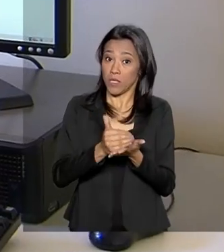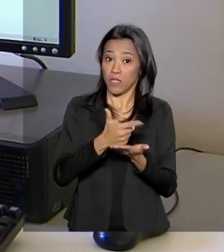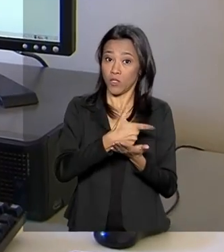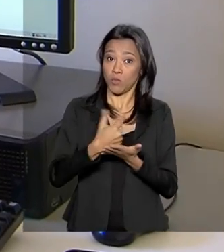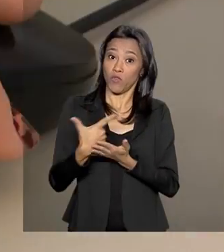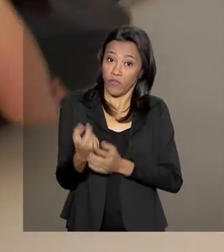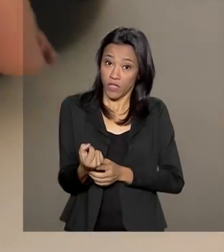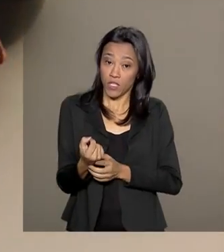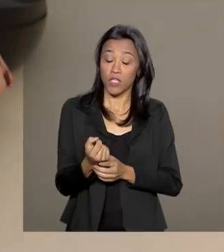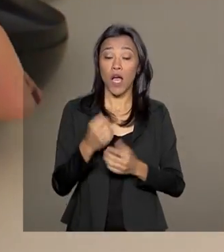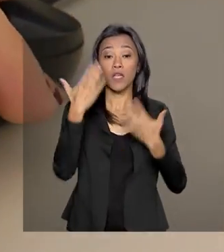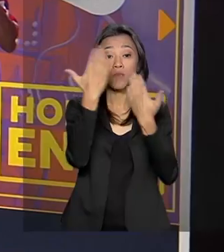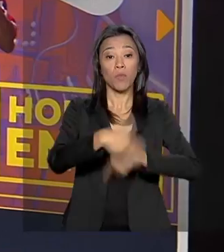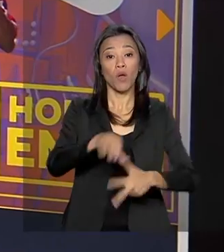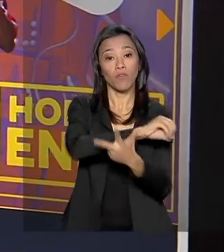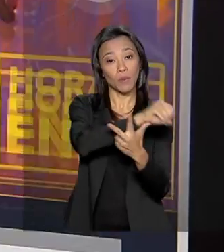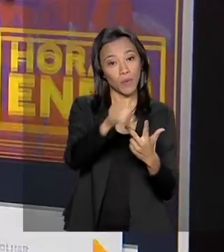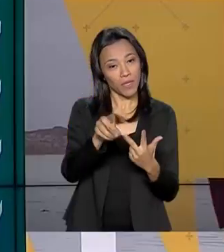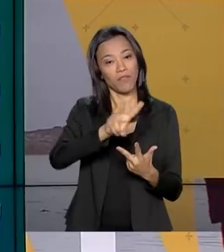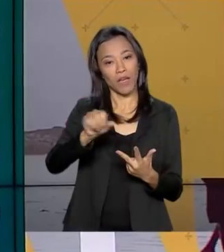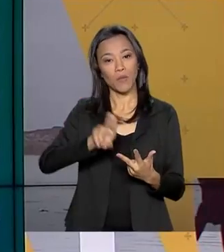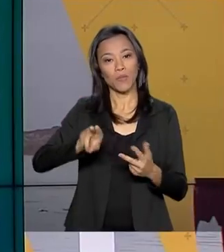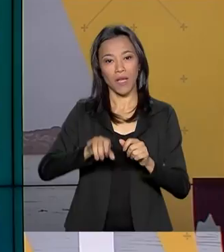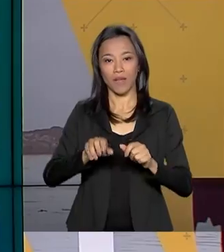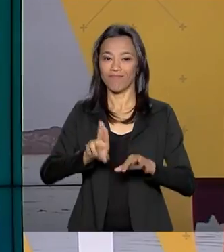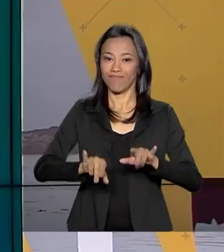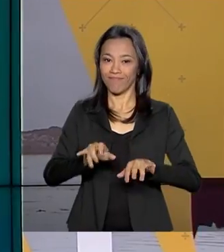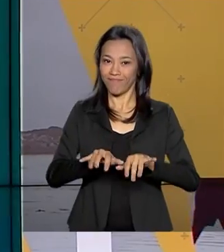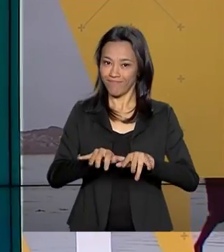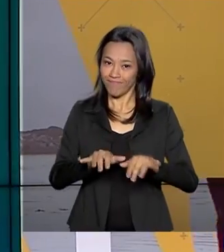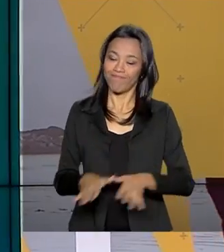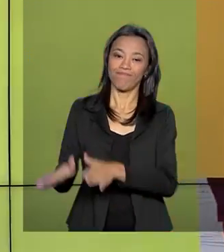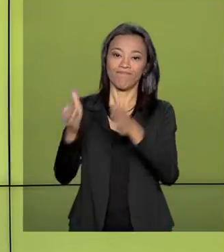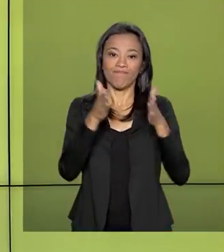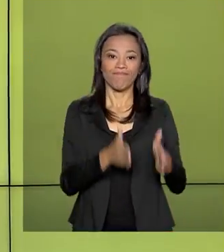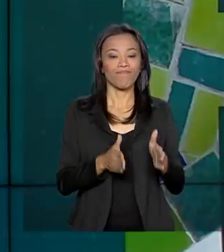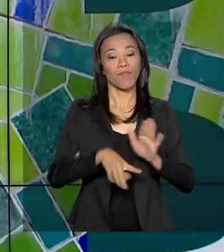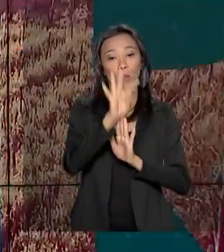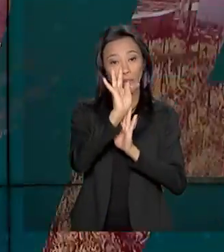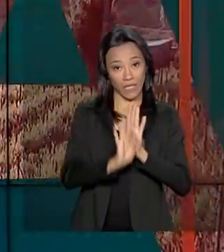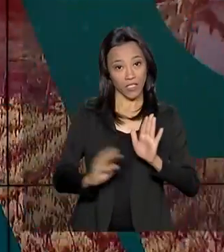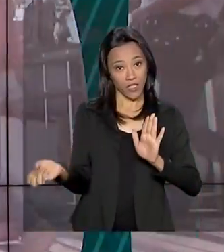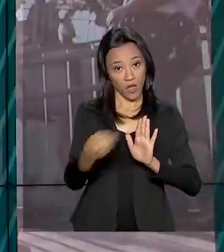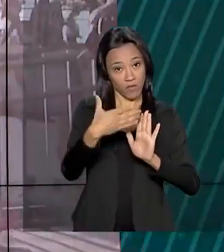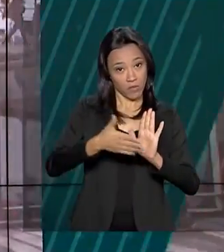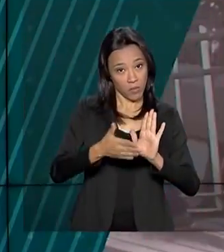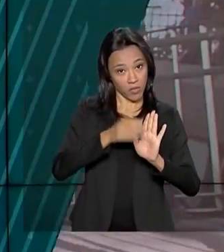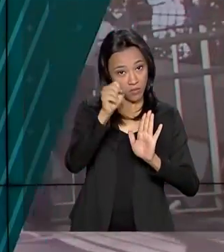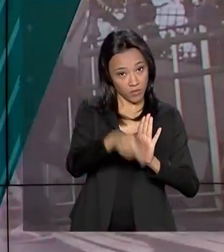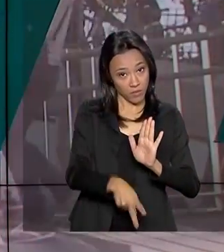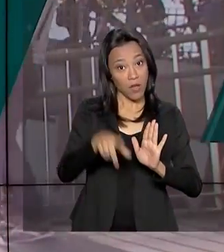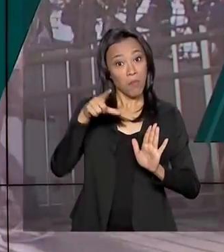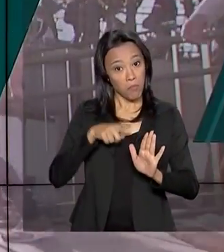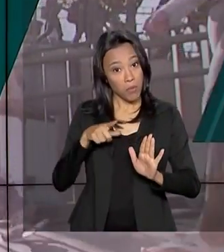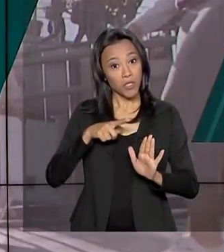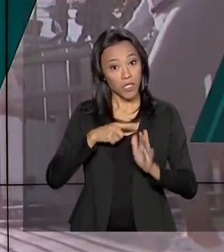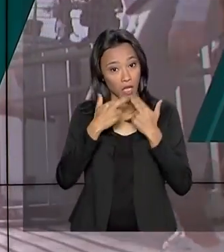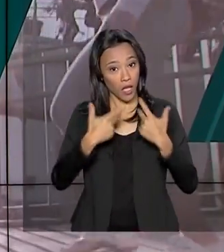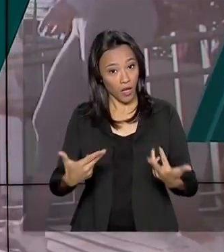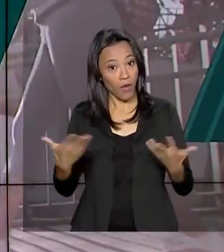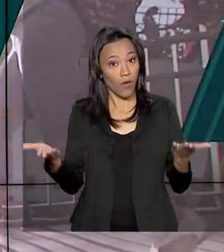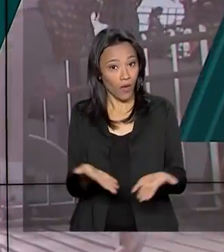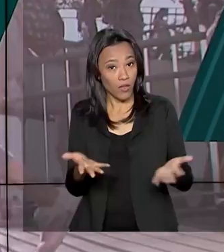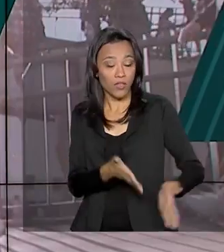Enem começam a ser aplicadas no sistema digital. Texto da reforma da Previdência tem nova versão e votação pode ocorrer hoje.